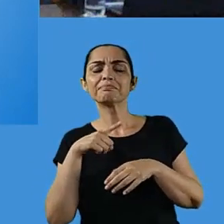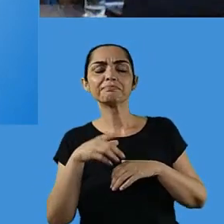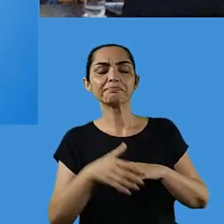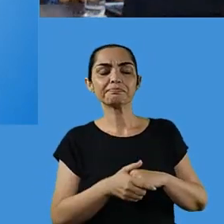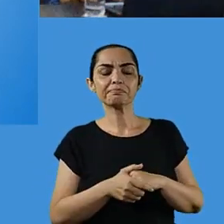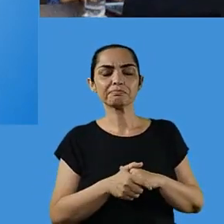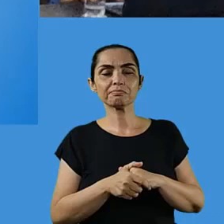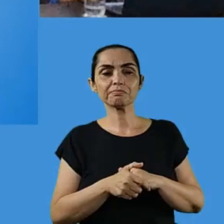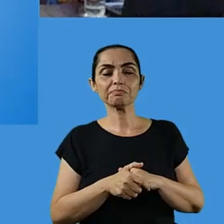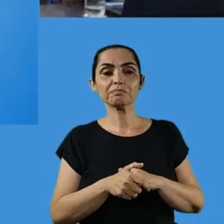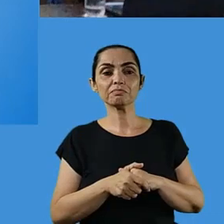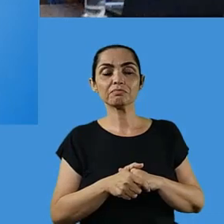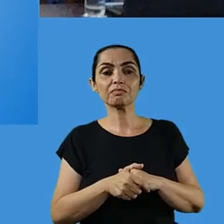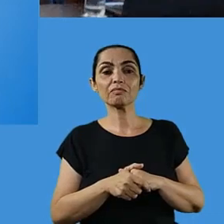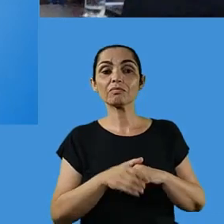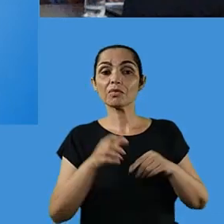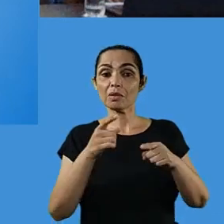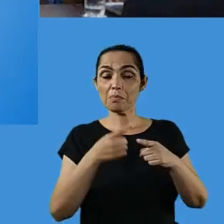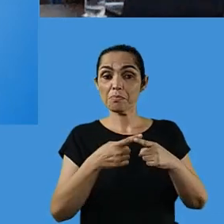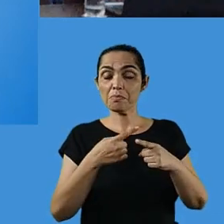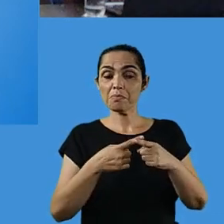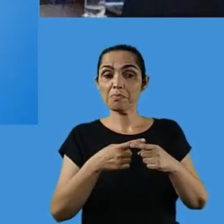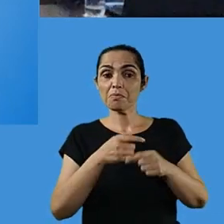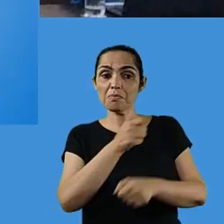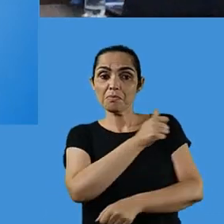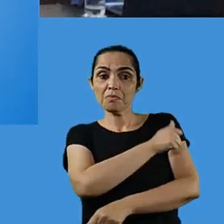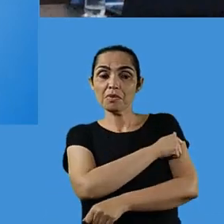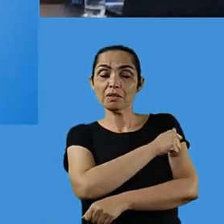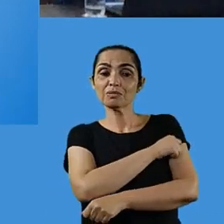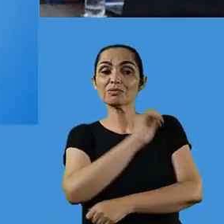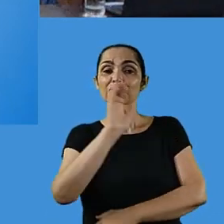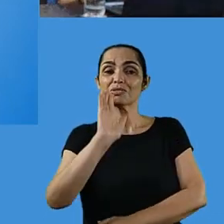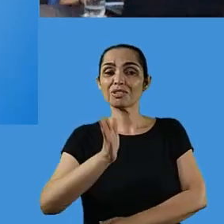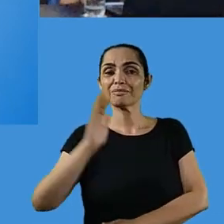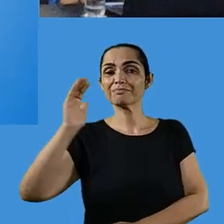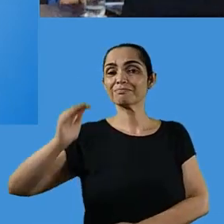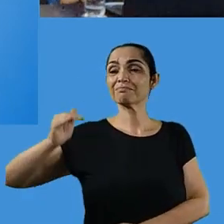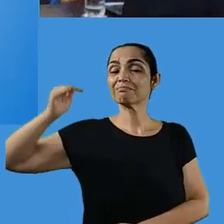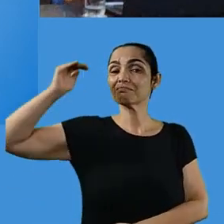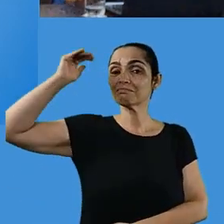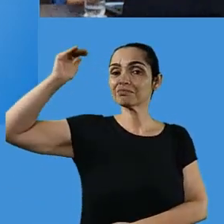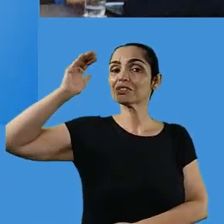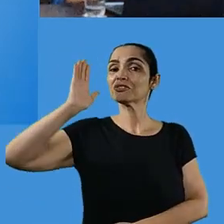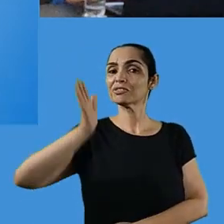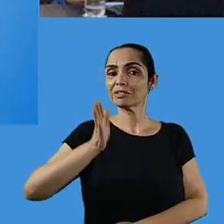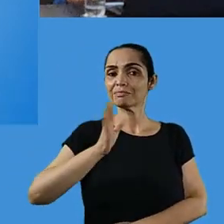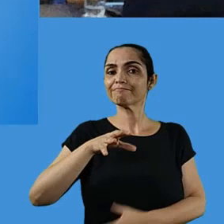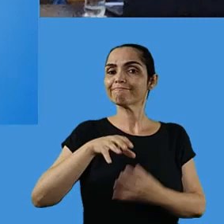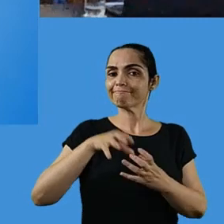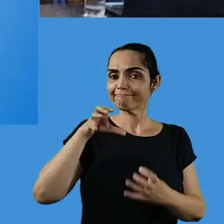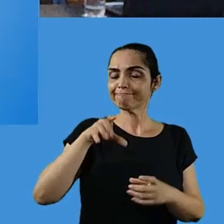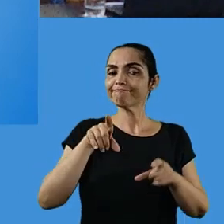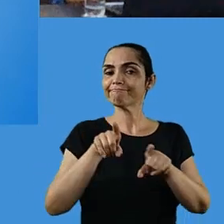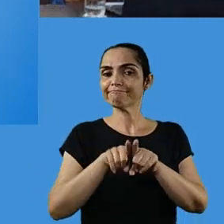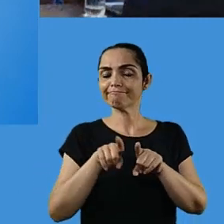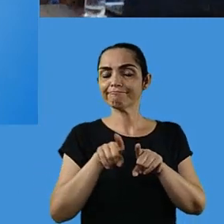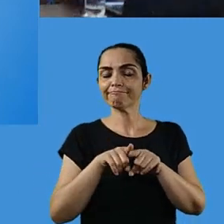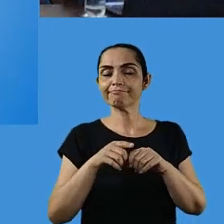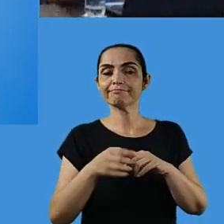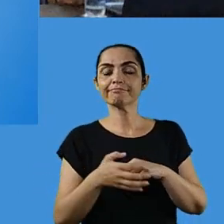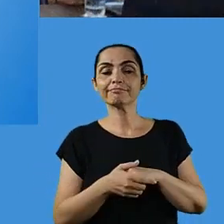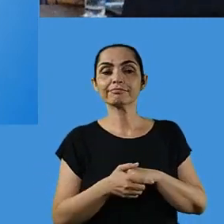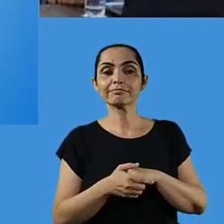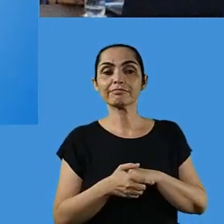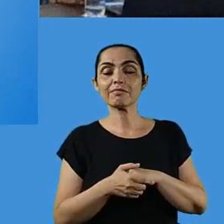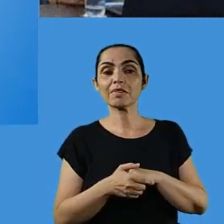uma particularidade, eu diria. Por quê? Porque os nossos alunos, eles são adultos, eles são idosos.